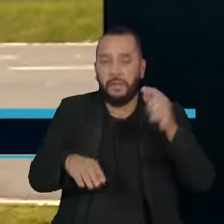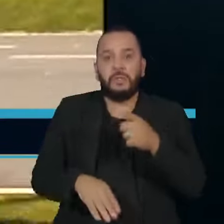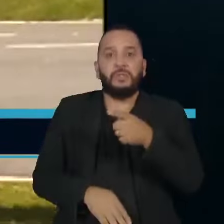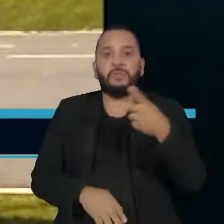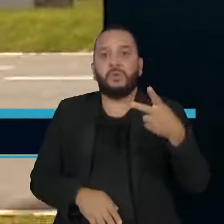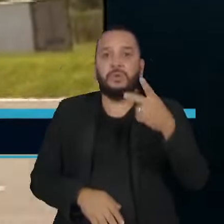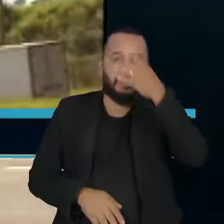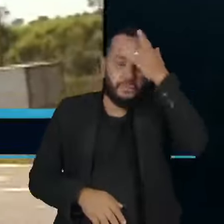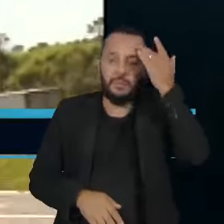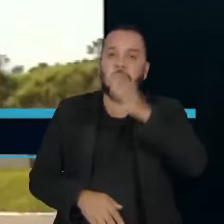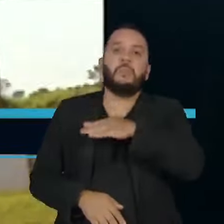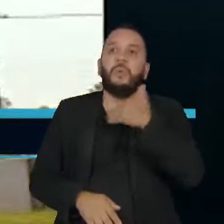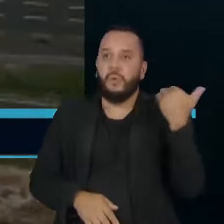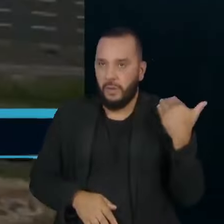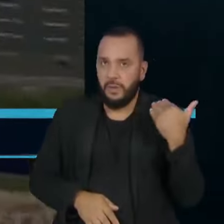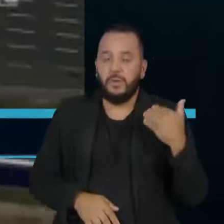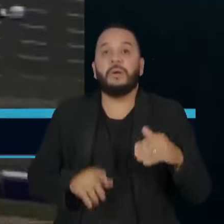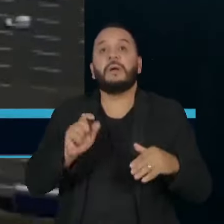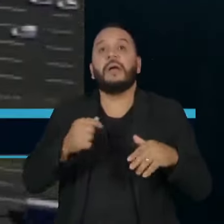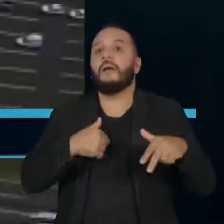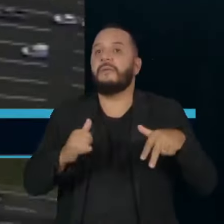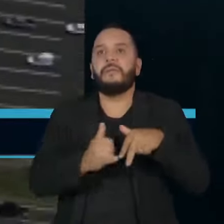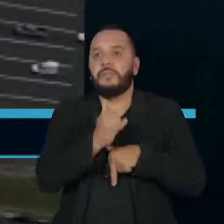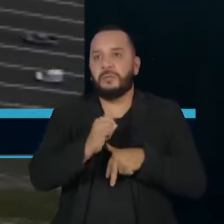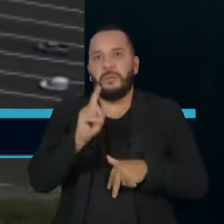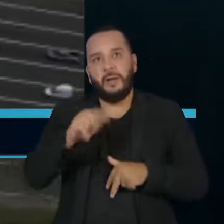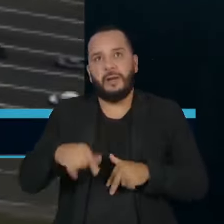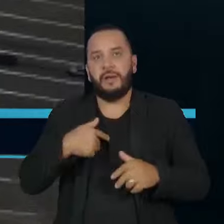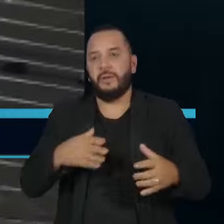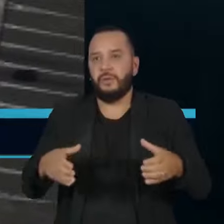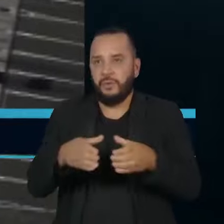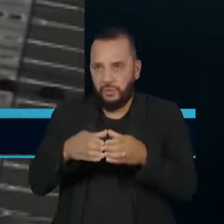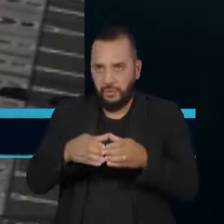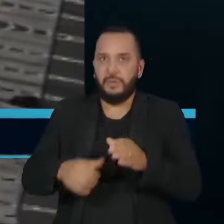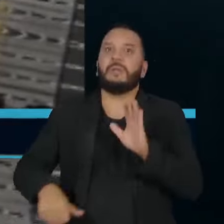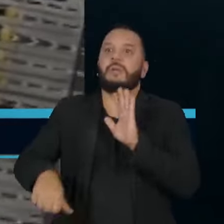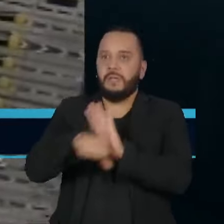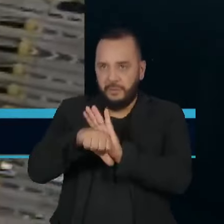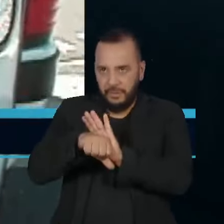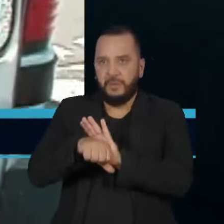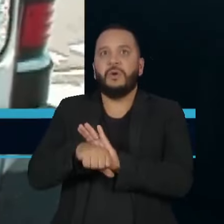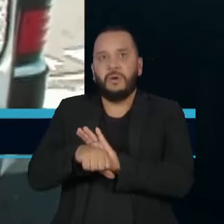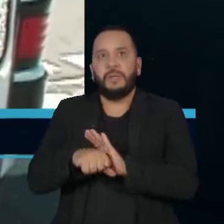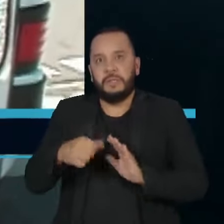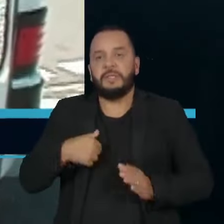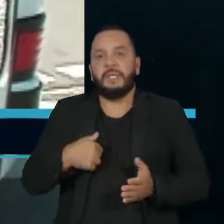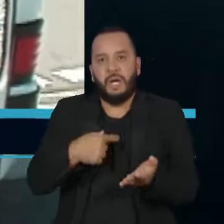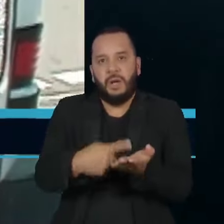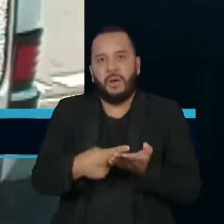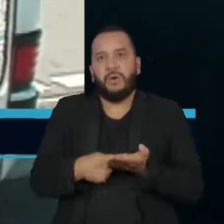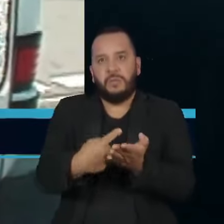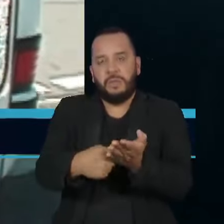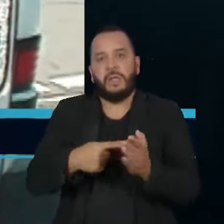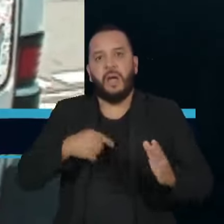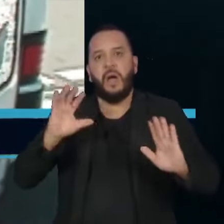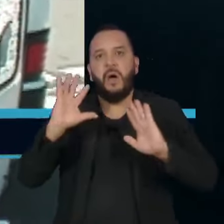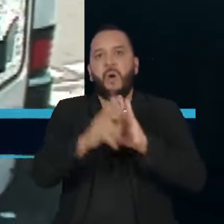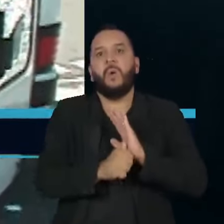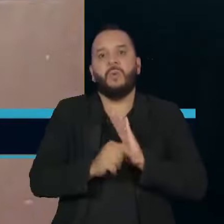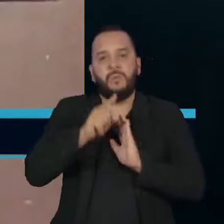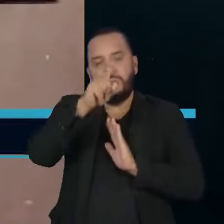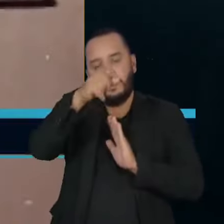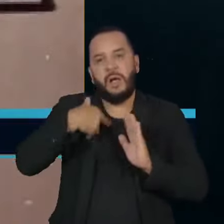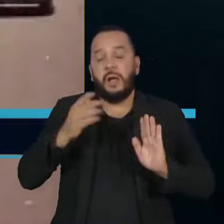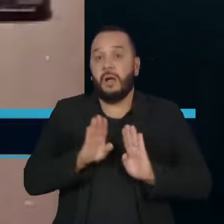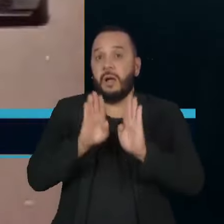Segundo a PM, as vítimas eram integrantes de uma facção criminosa e queriam praticar um roubo num aeroporto em Sorocaba.